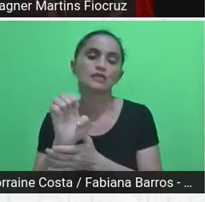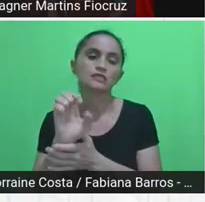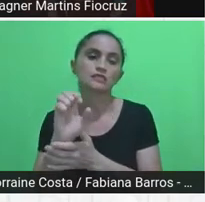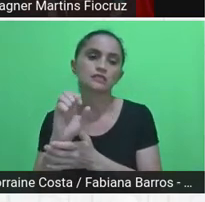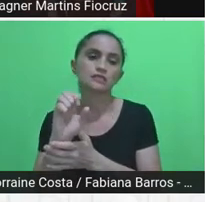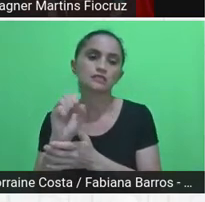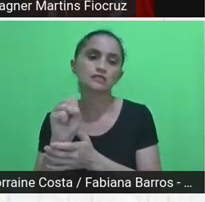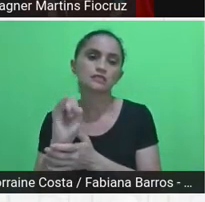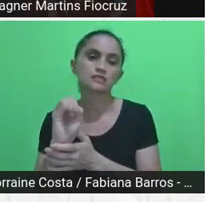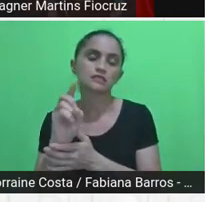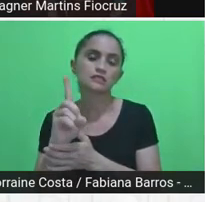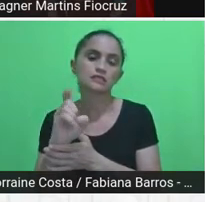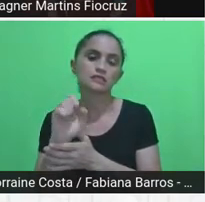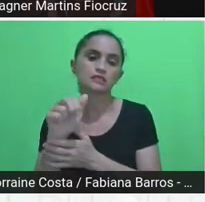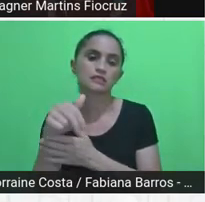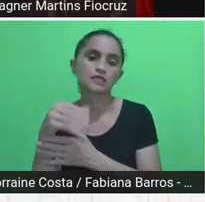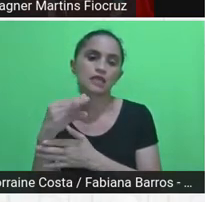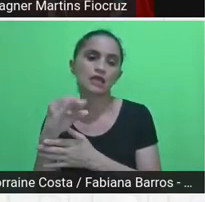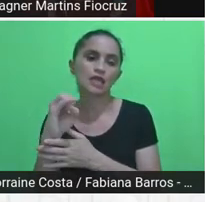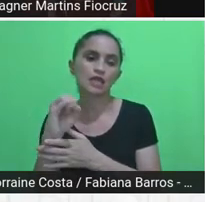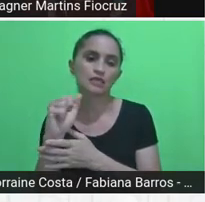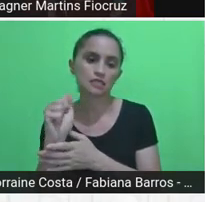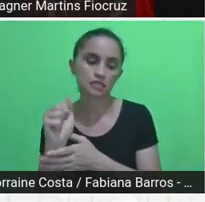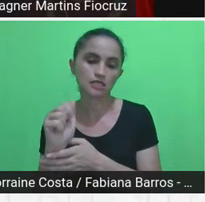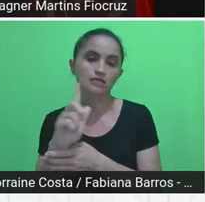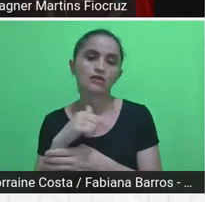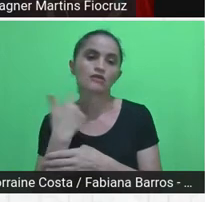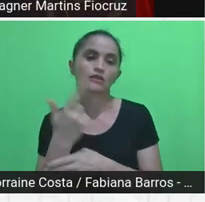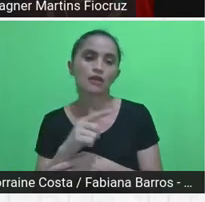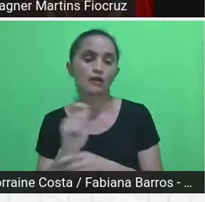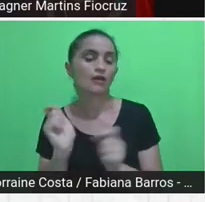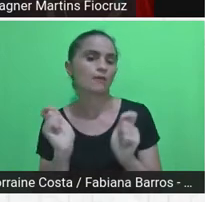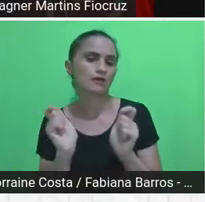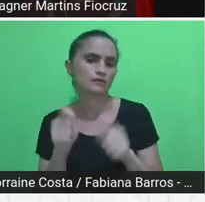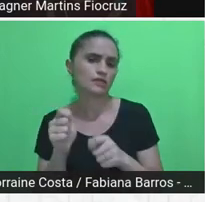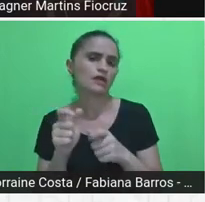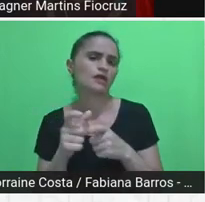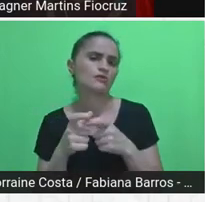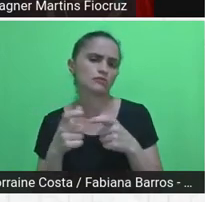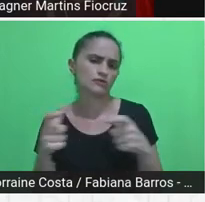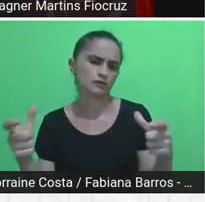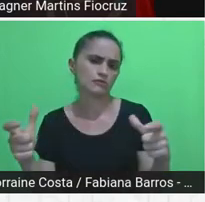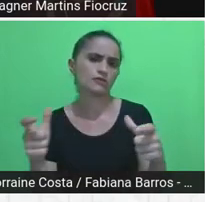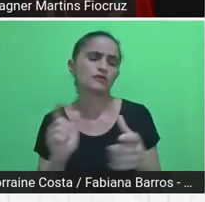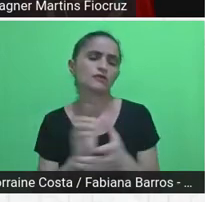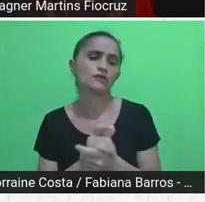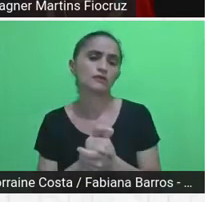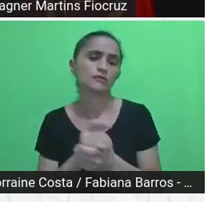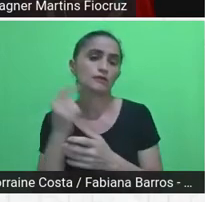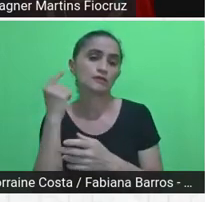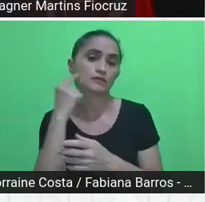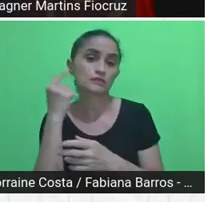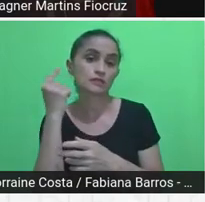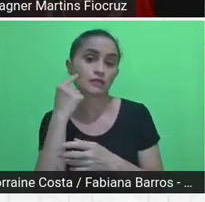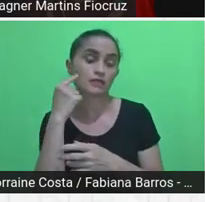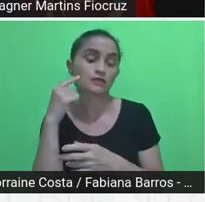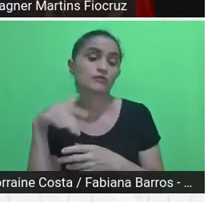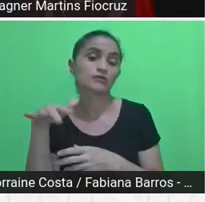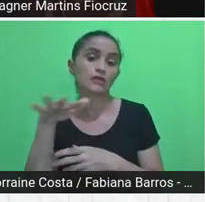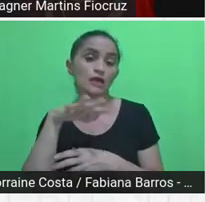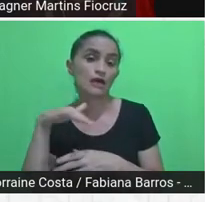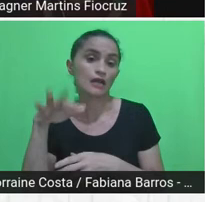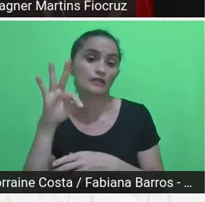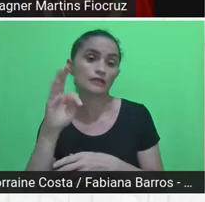gigantesco de ação nos territórios a partir da experiência